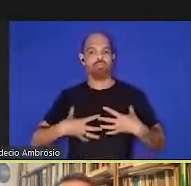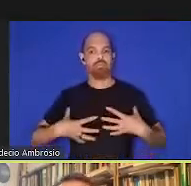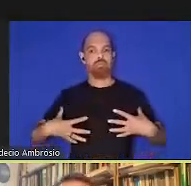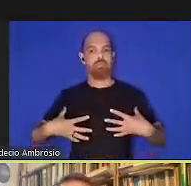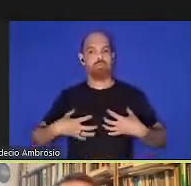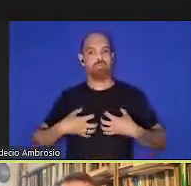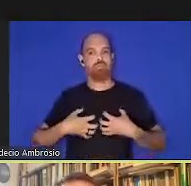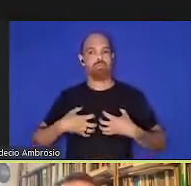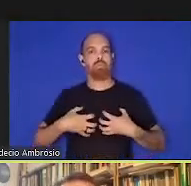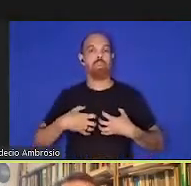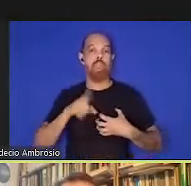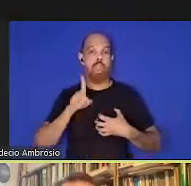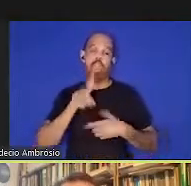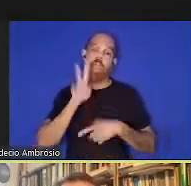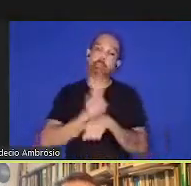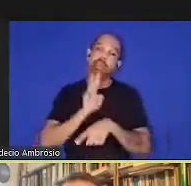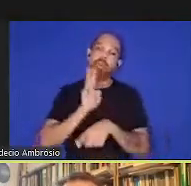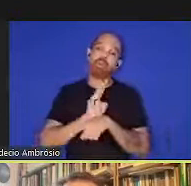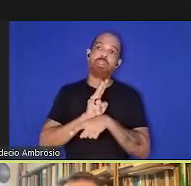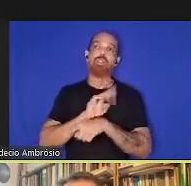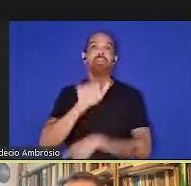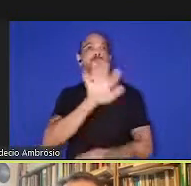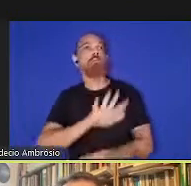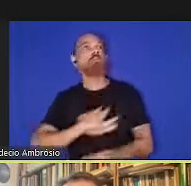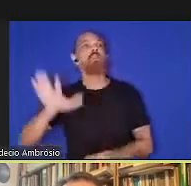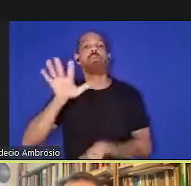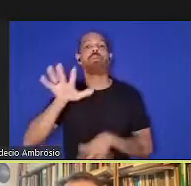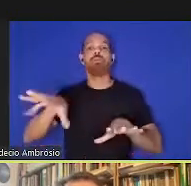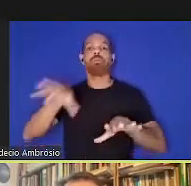proteção contra a atmosfera ao seu redor.